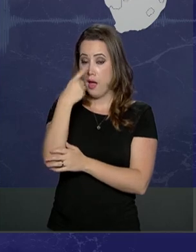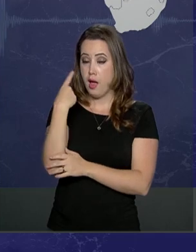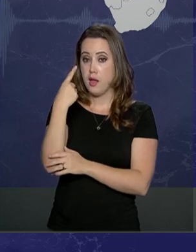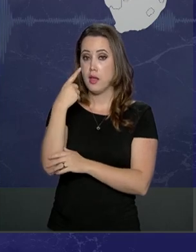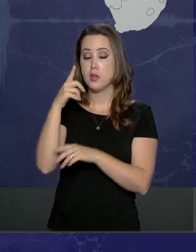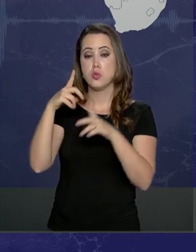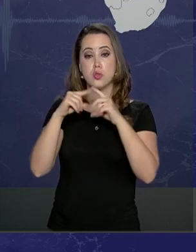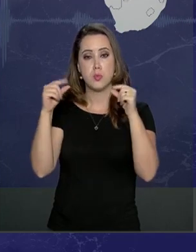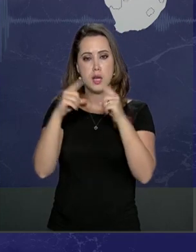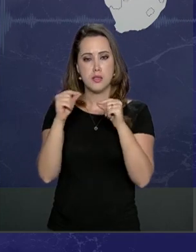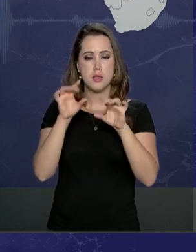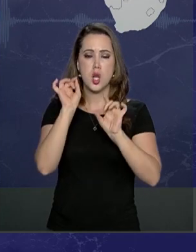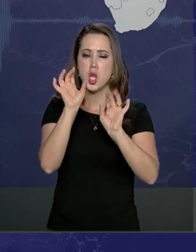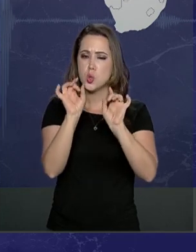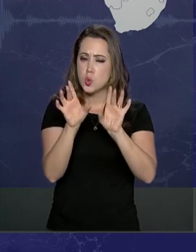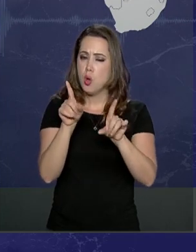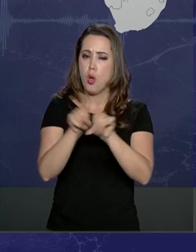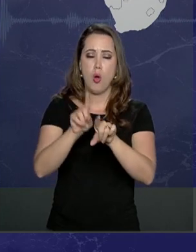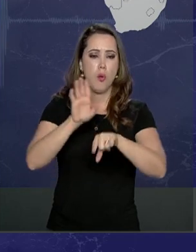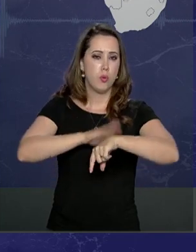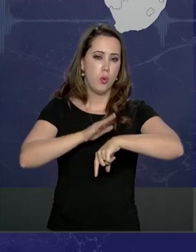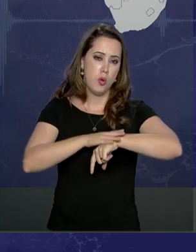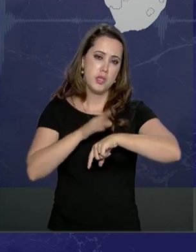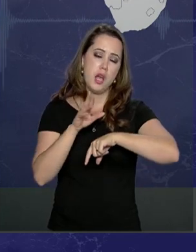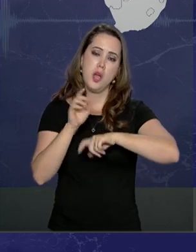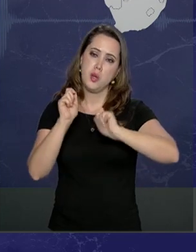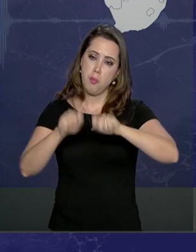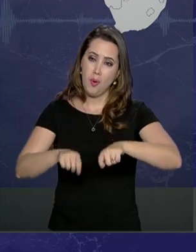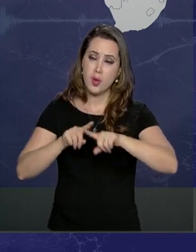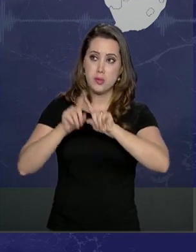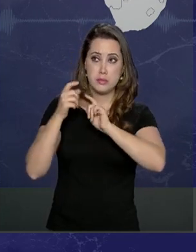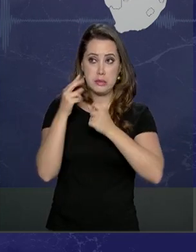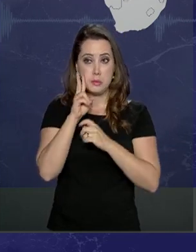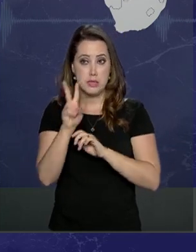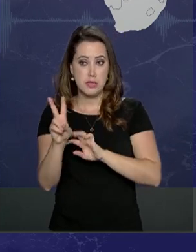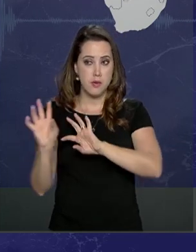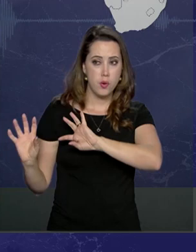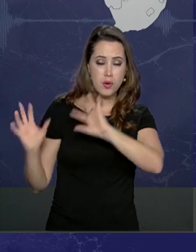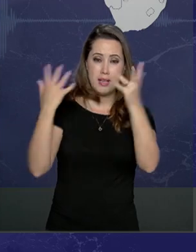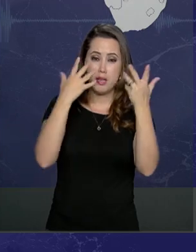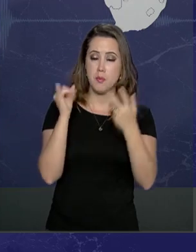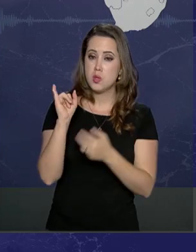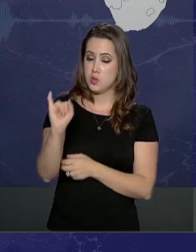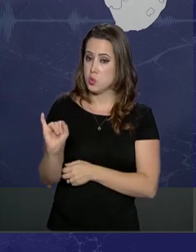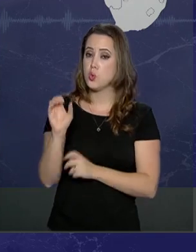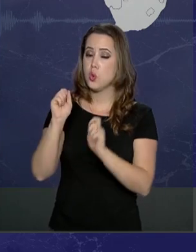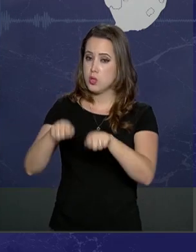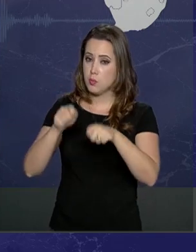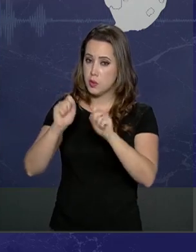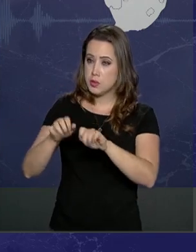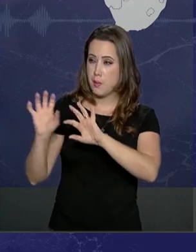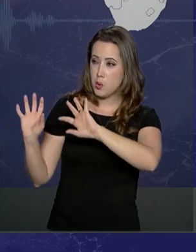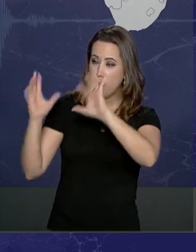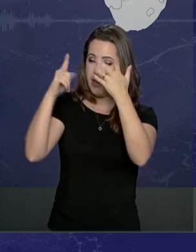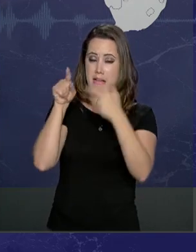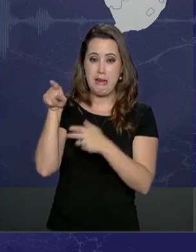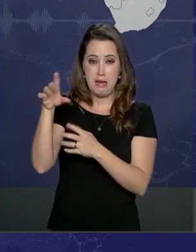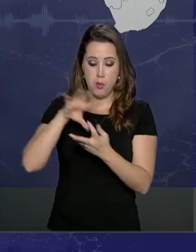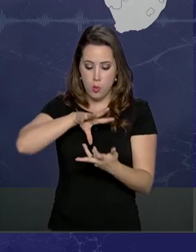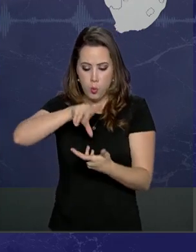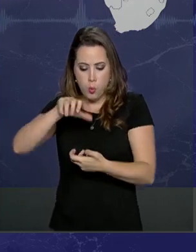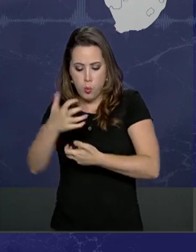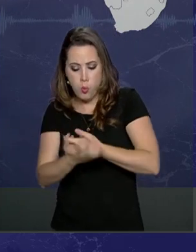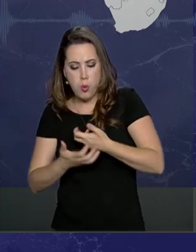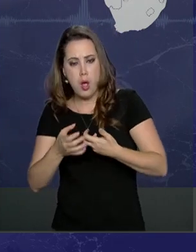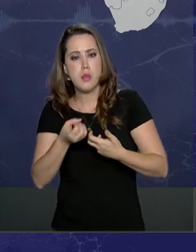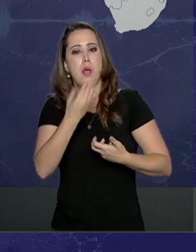previsão. Isso porque tudo depende da meteorologia. Só se consegue voar para a Antártica quando a janela meteorológica está aberta,